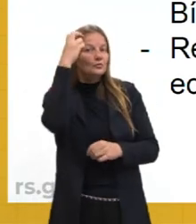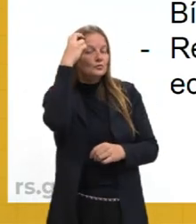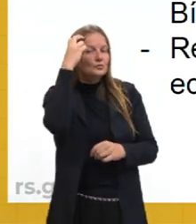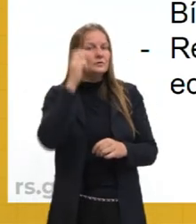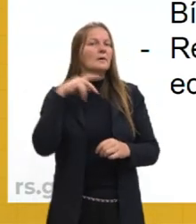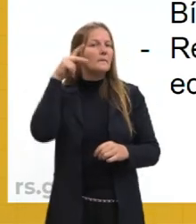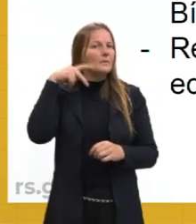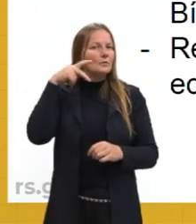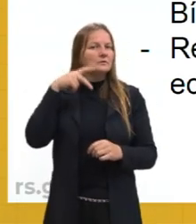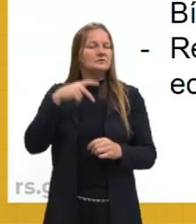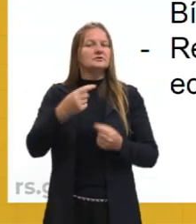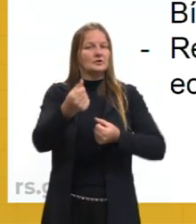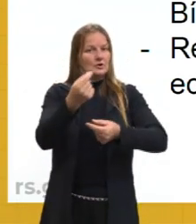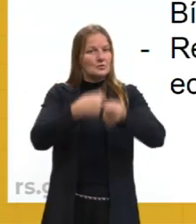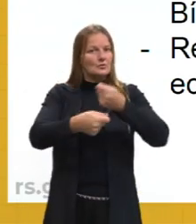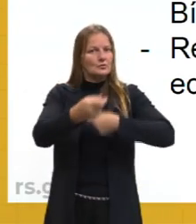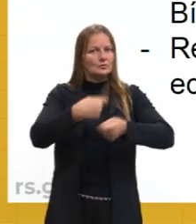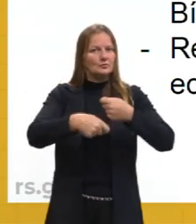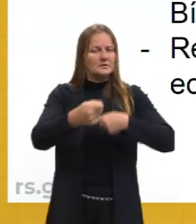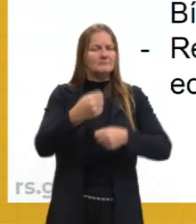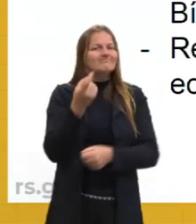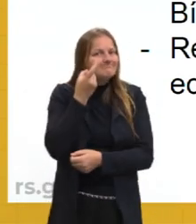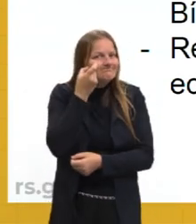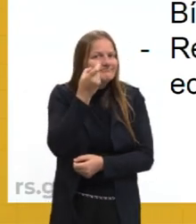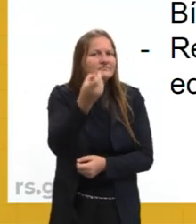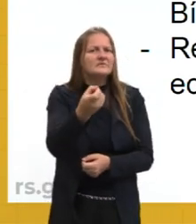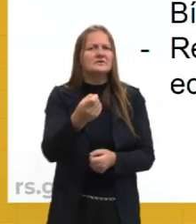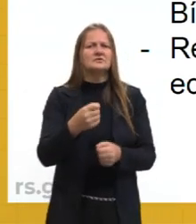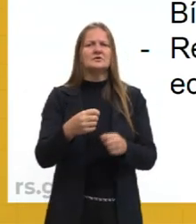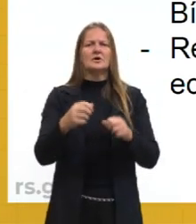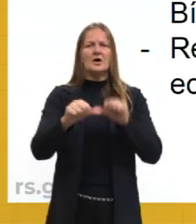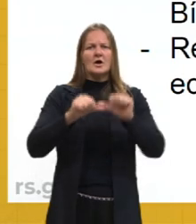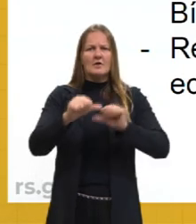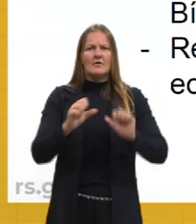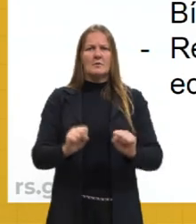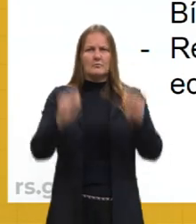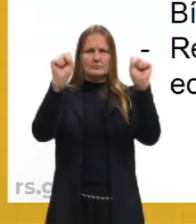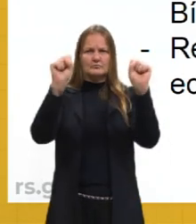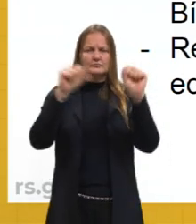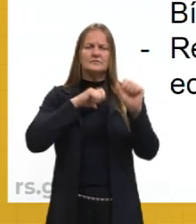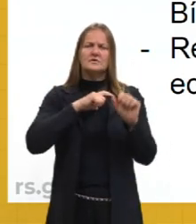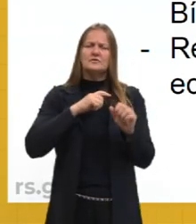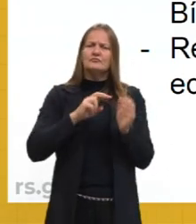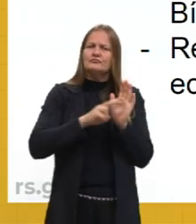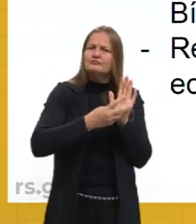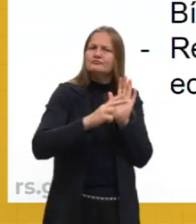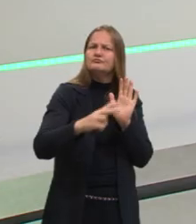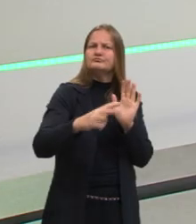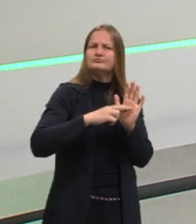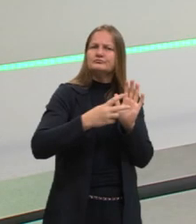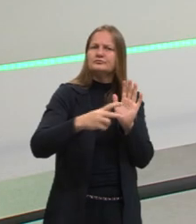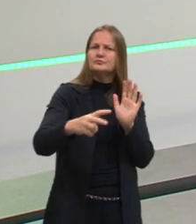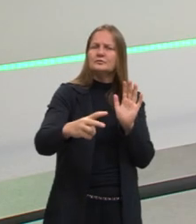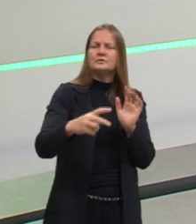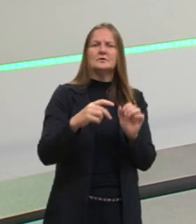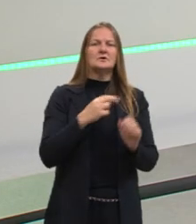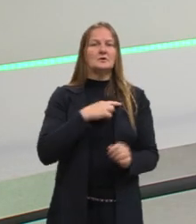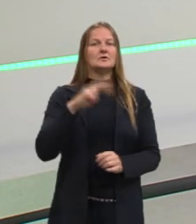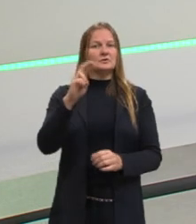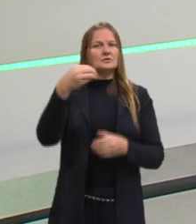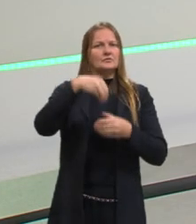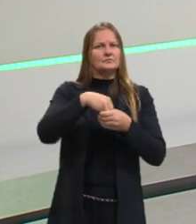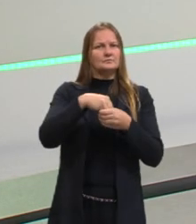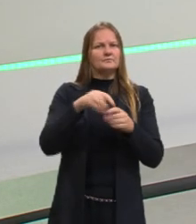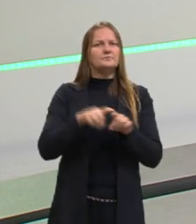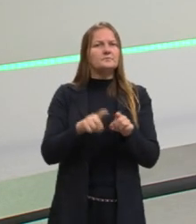a política e a economia. É bem interessante que a Reforma Protestante, ela vai ter consequências não só na religiosidade,